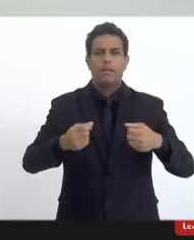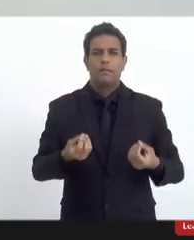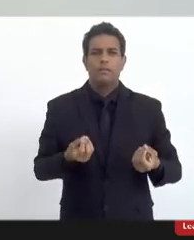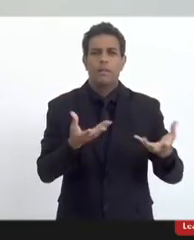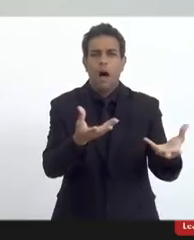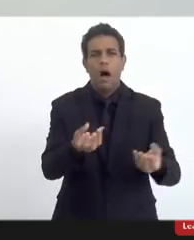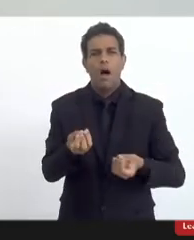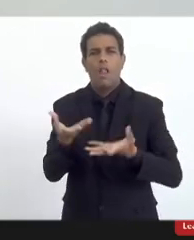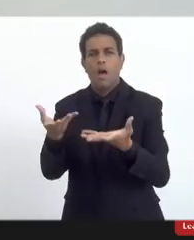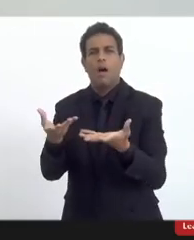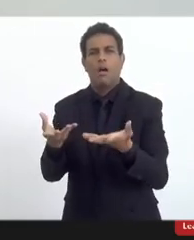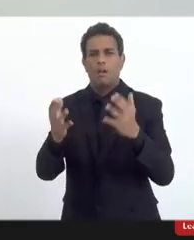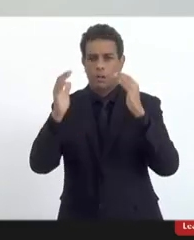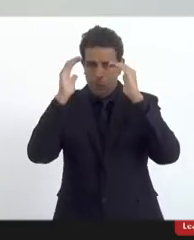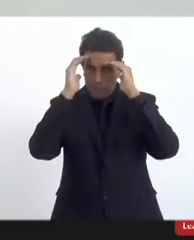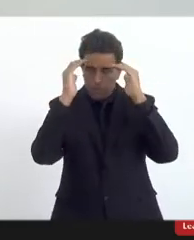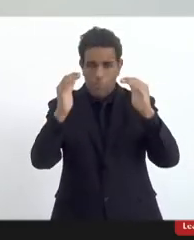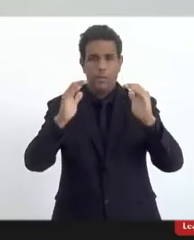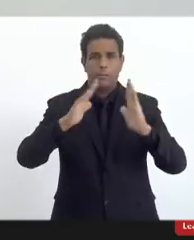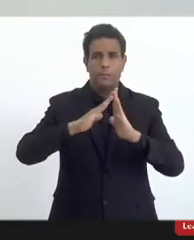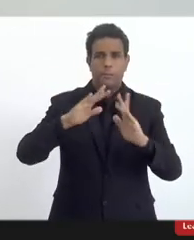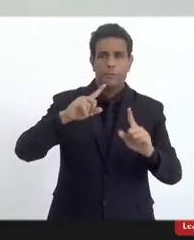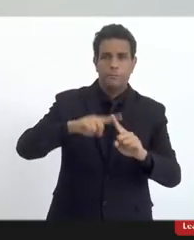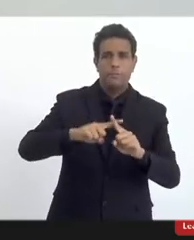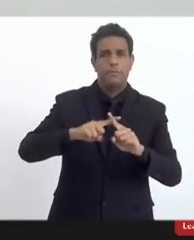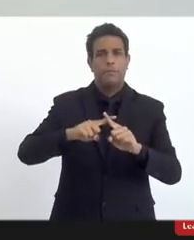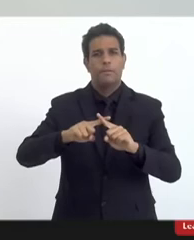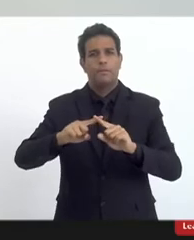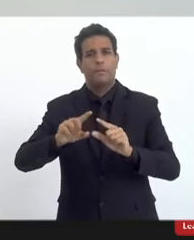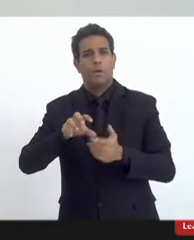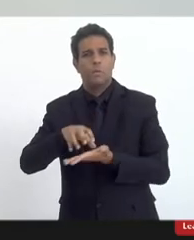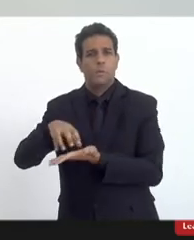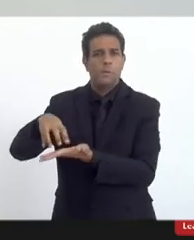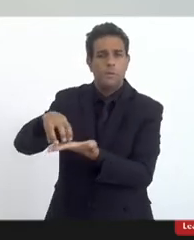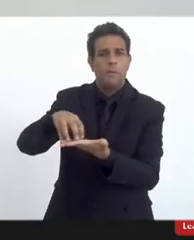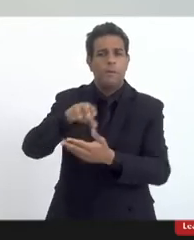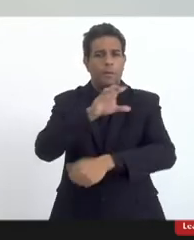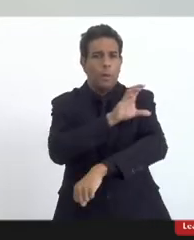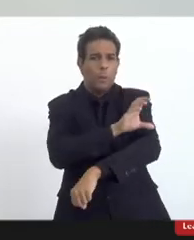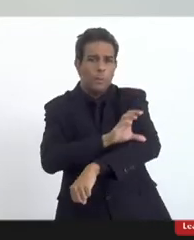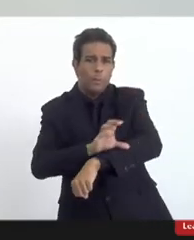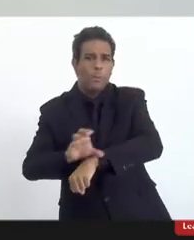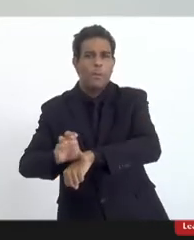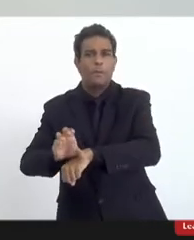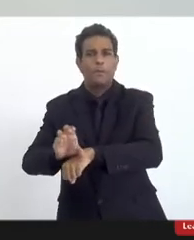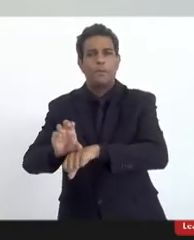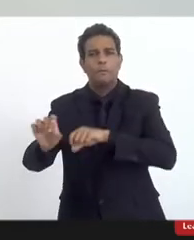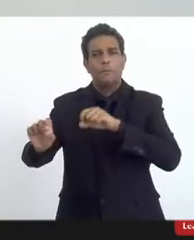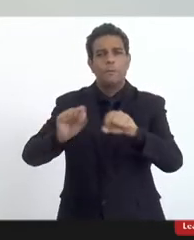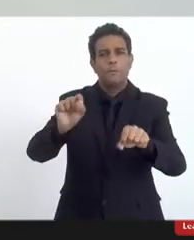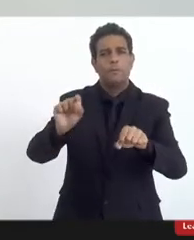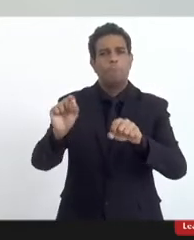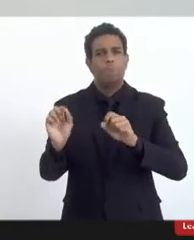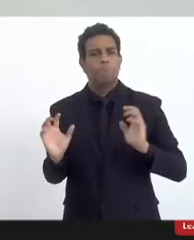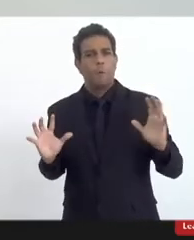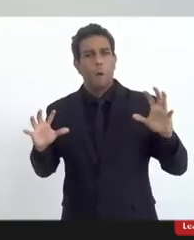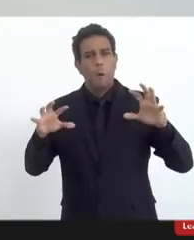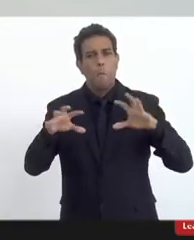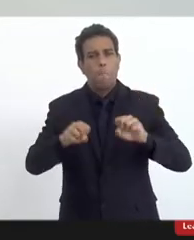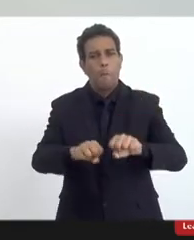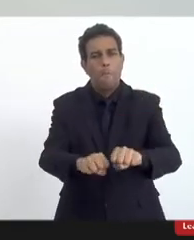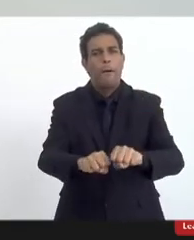serviço, que sempre foi muito respeitado, as igrejas, equipamentos municipais, estaduais, até isso eles estão invadindo,